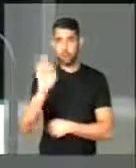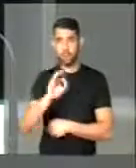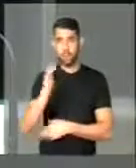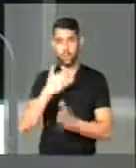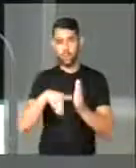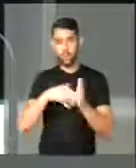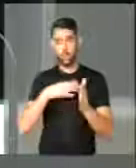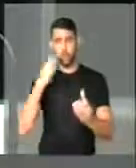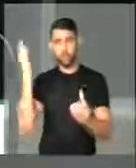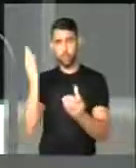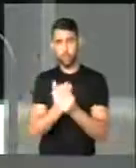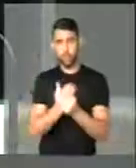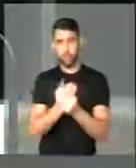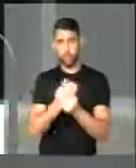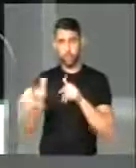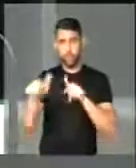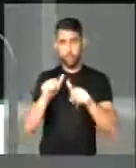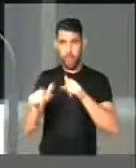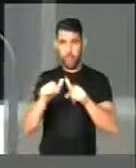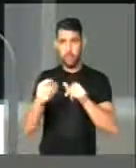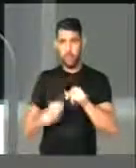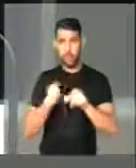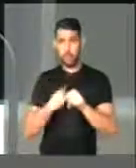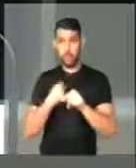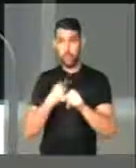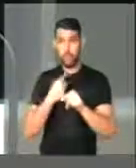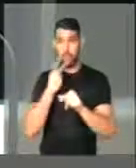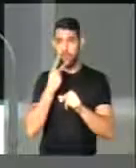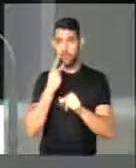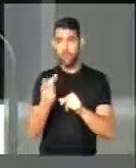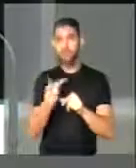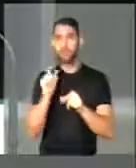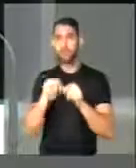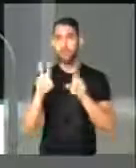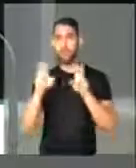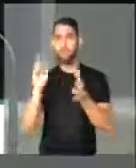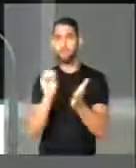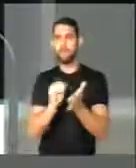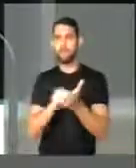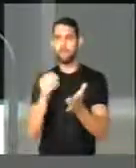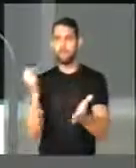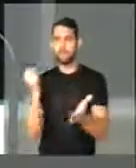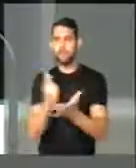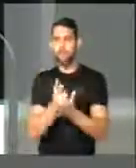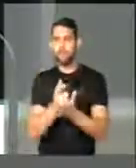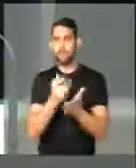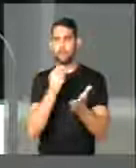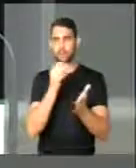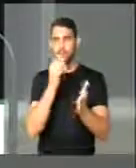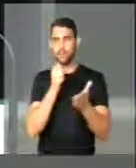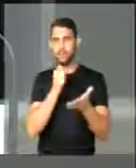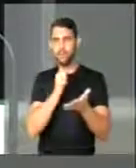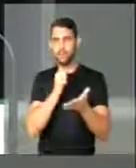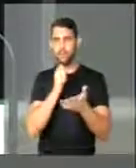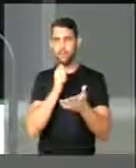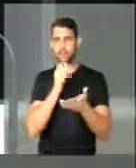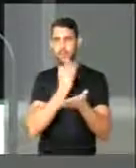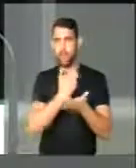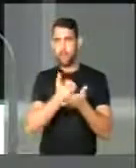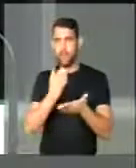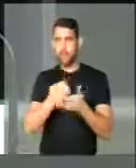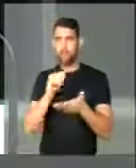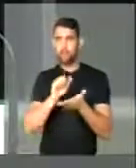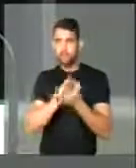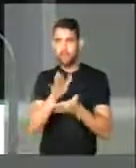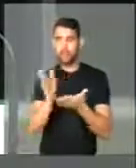todas as demandas judiciais, elas estão relacionadas à ausência de pagamento das parcelas recisórias por